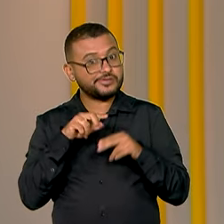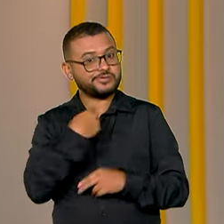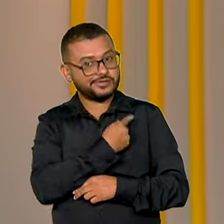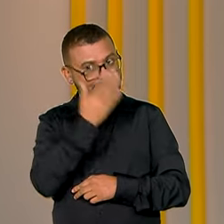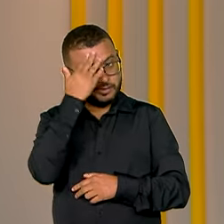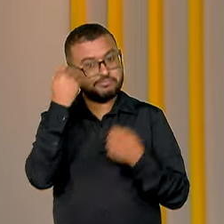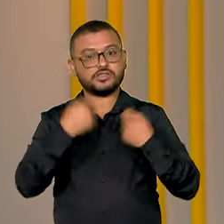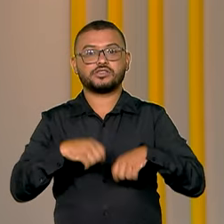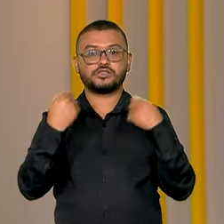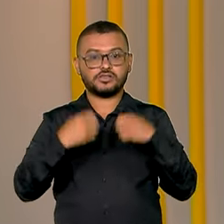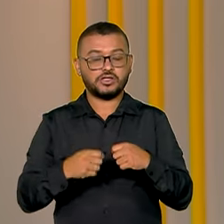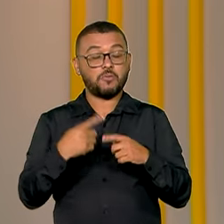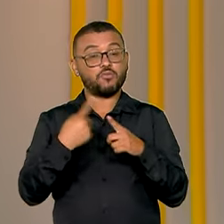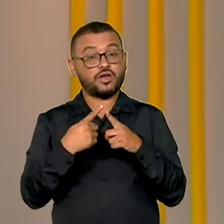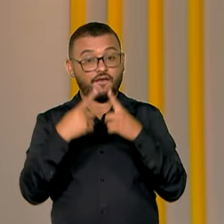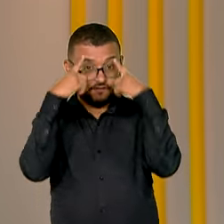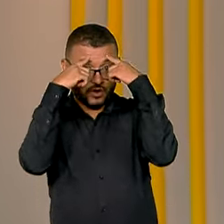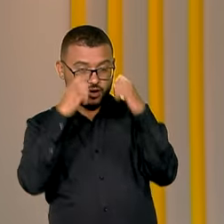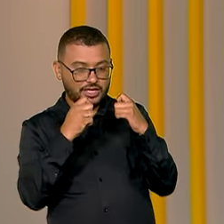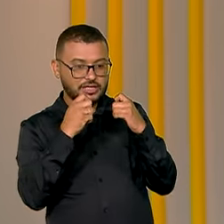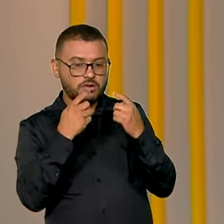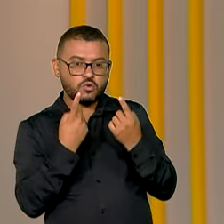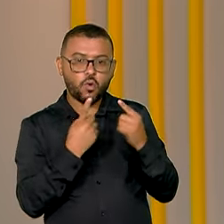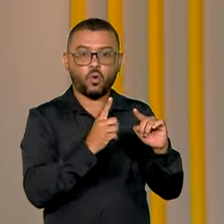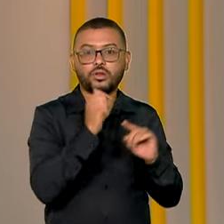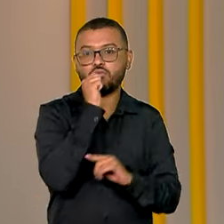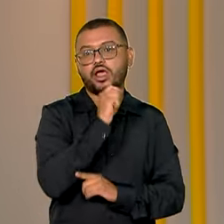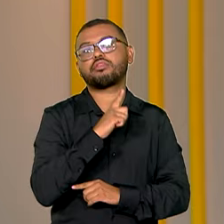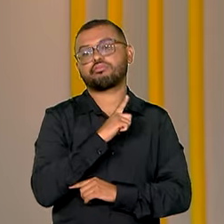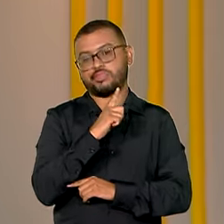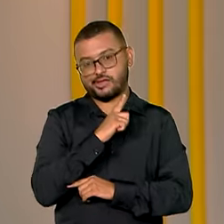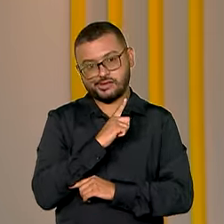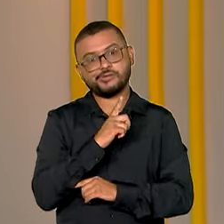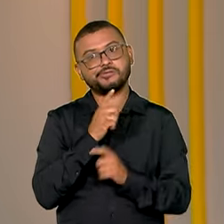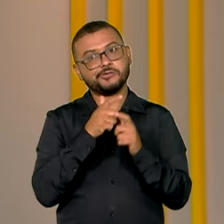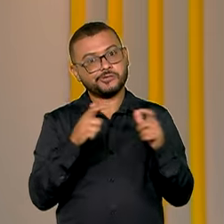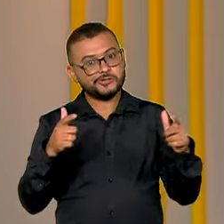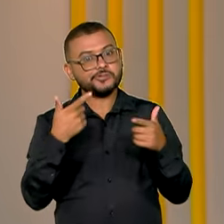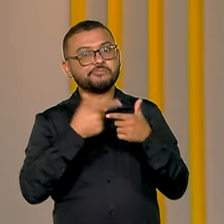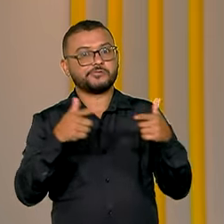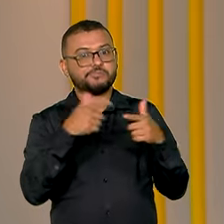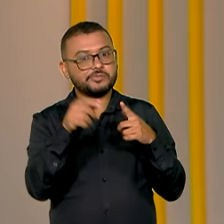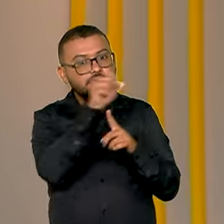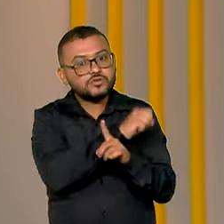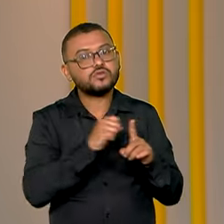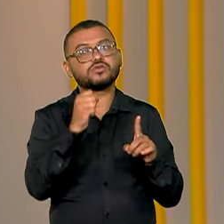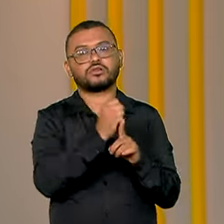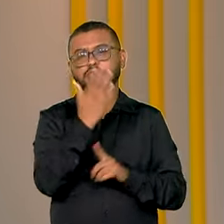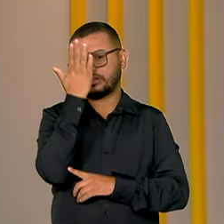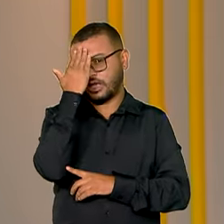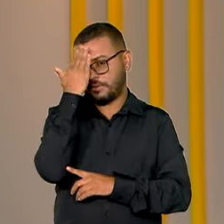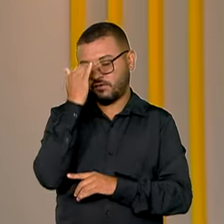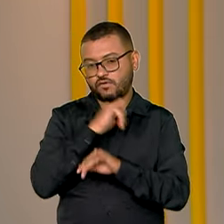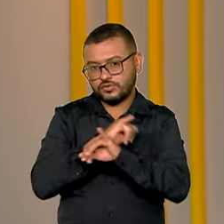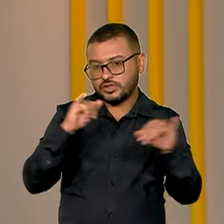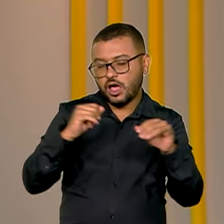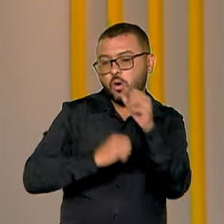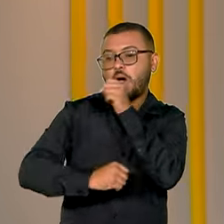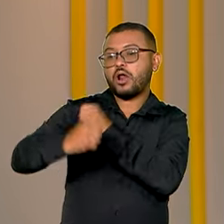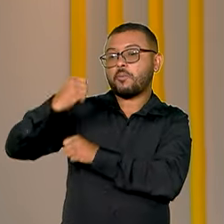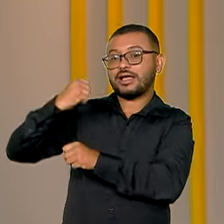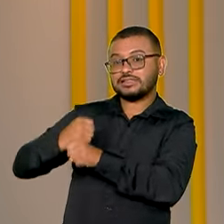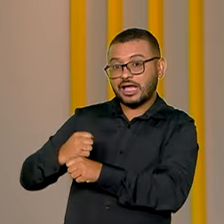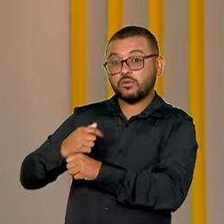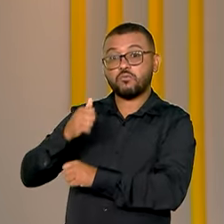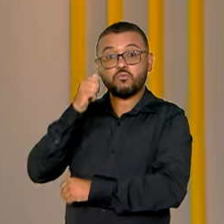essencial porque a violência contra a mulher ainda é um grande problema social. Para se ter uma ideia, no ano passado,